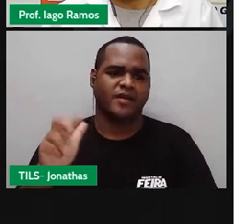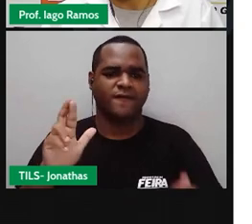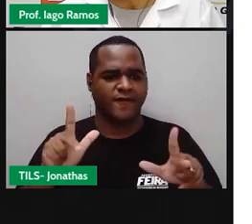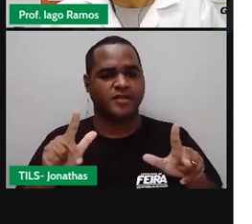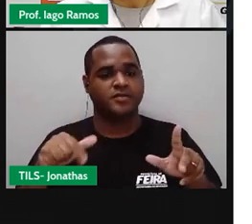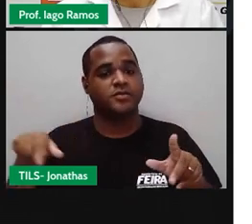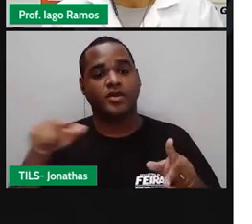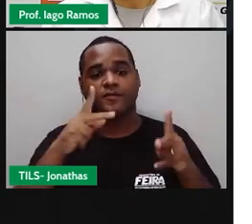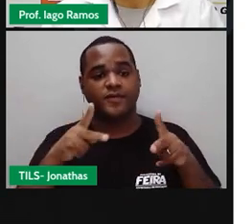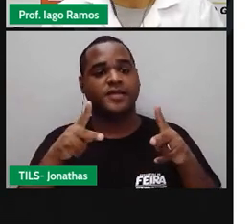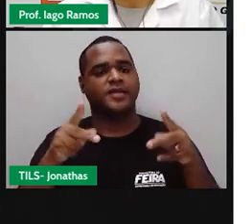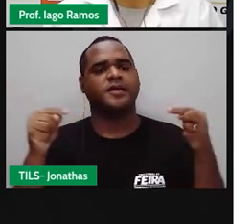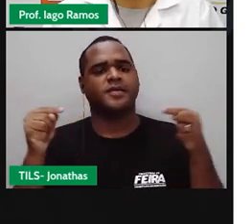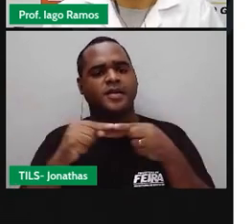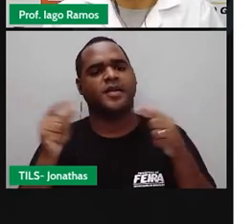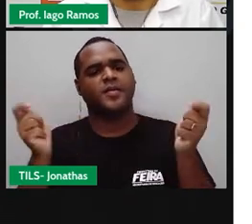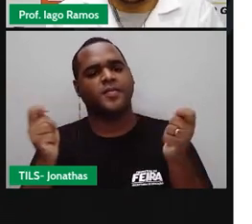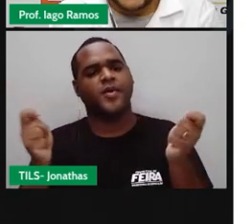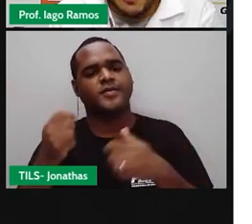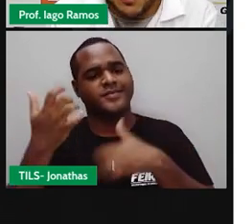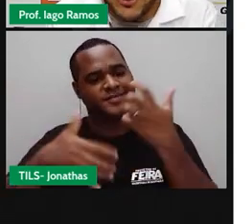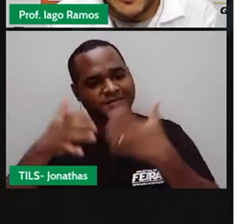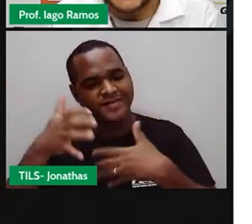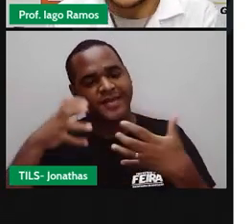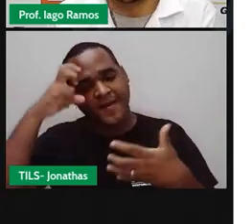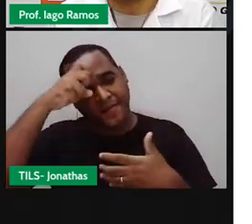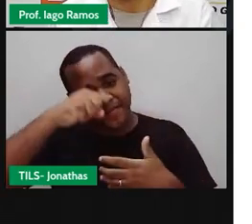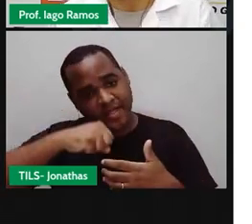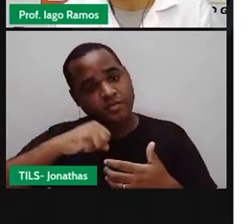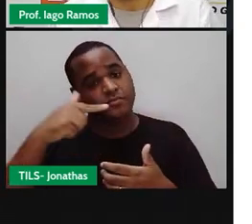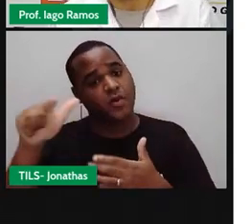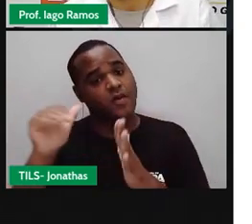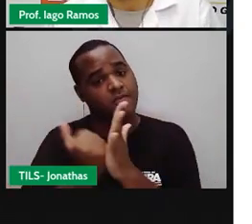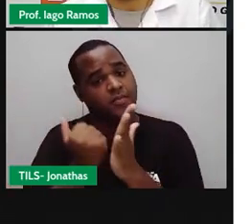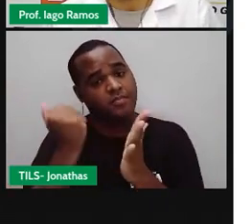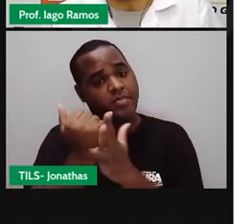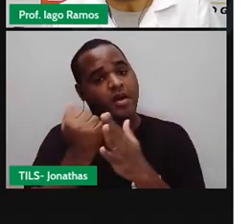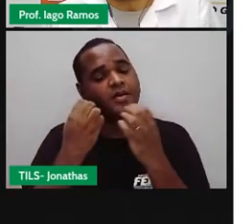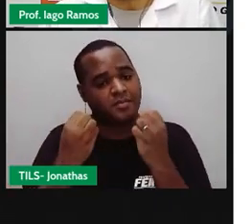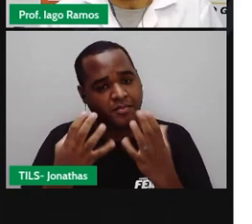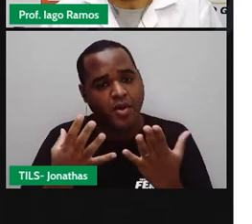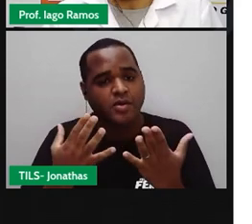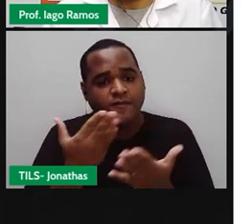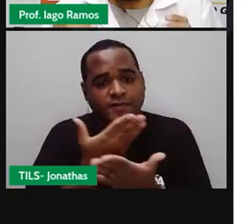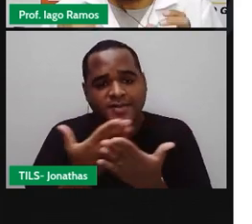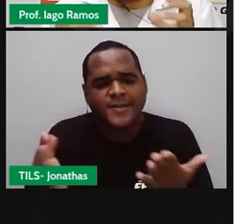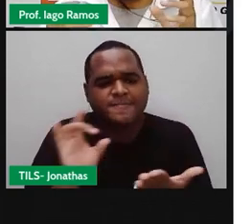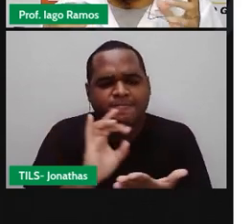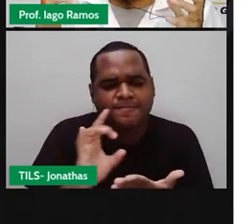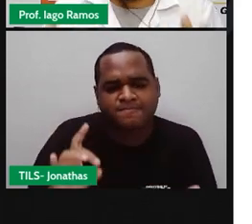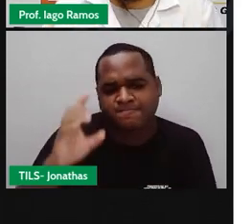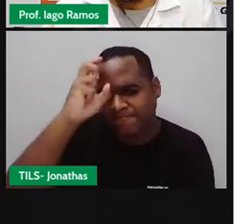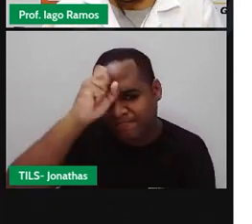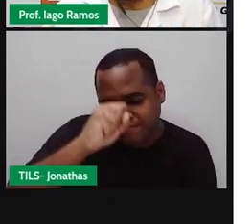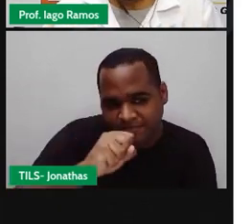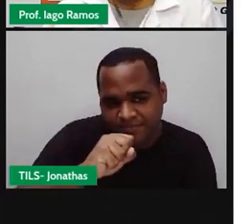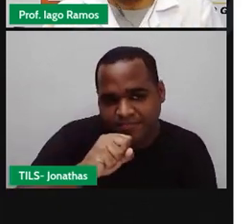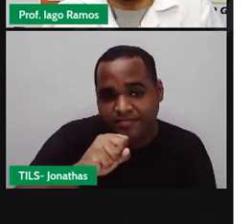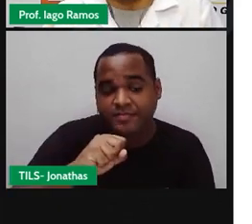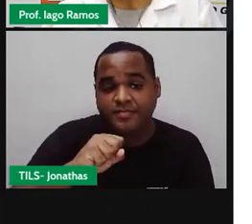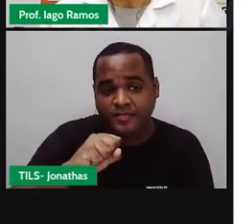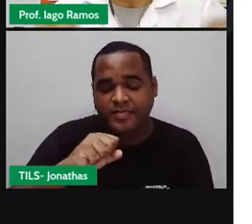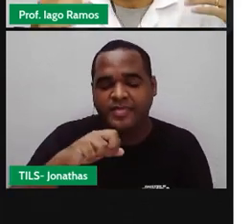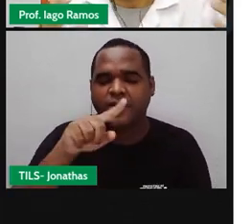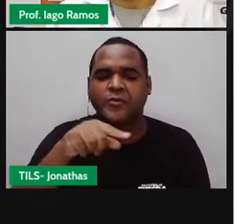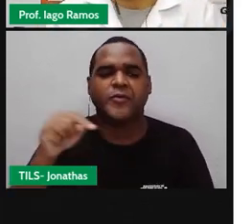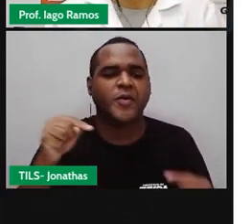Sempre, a gente pode continuar aprendendo depois que a aula se encerra, tá bom? Então, como, de que